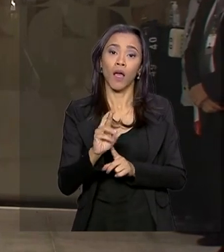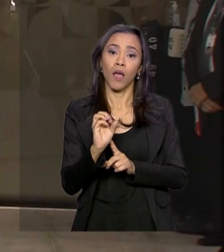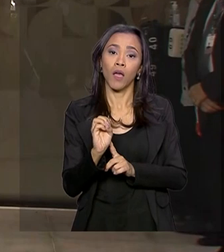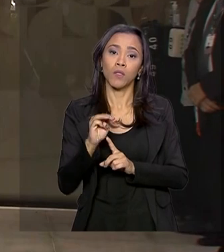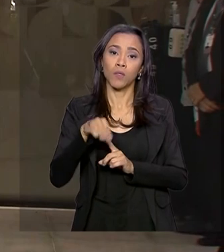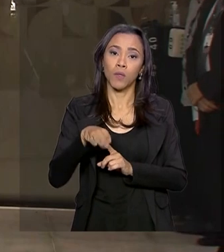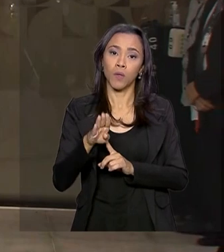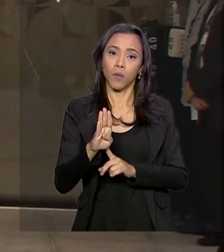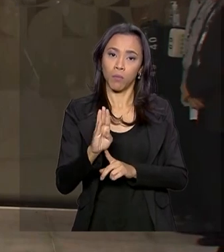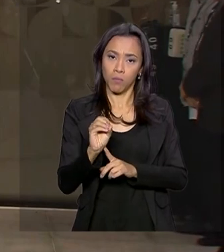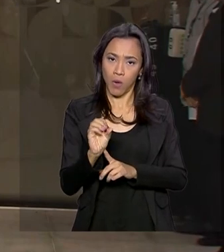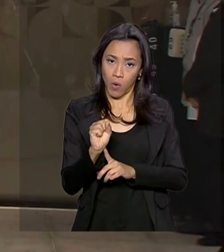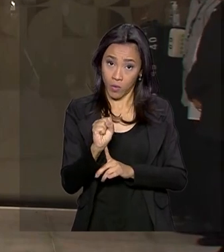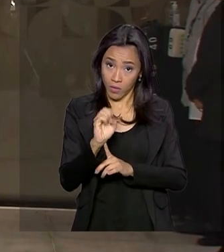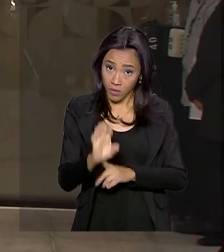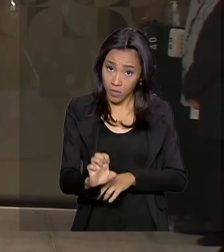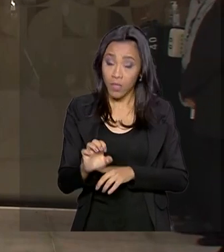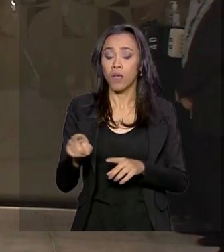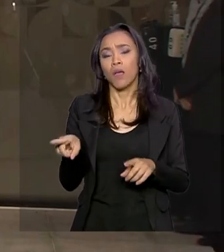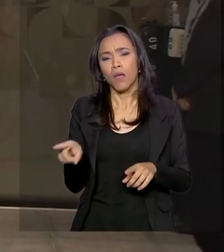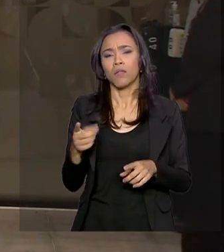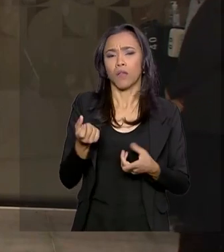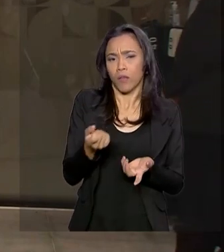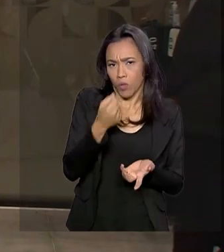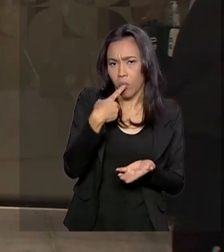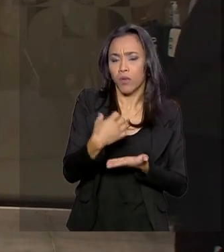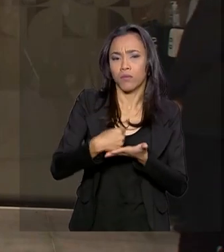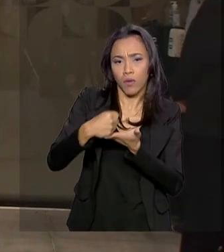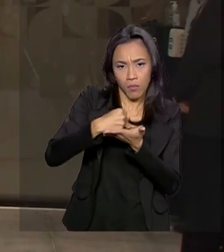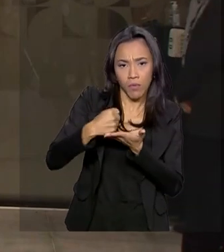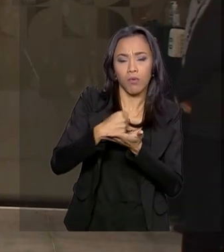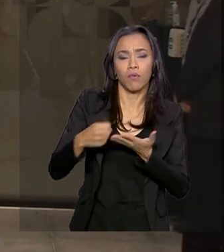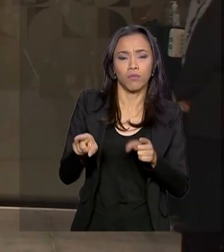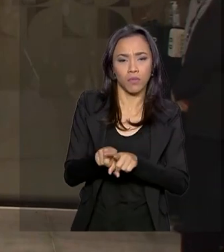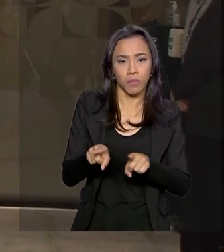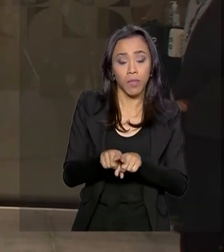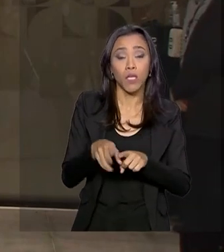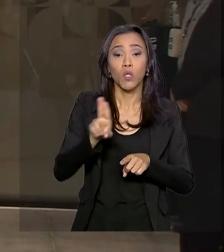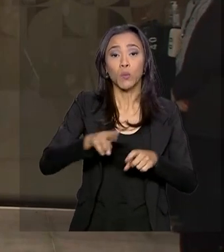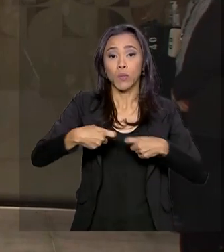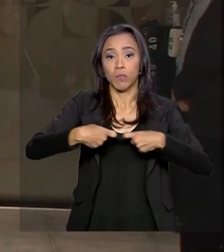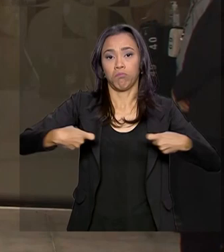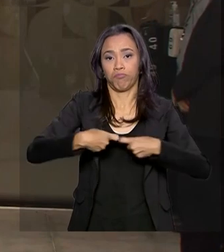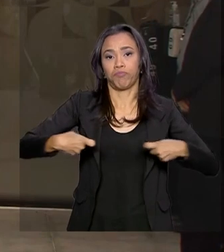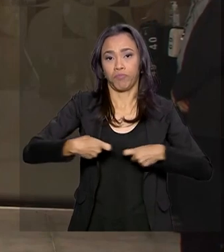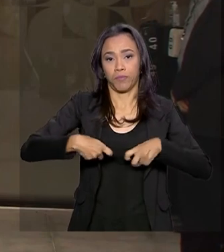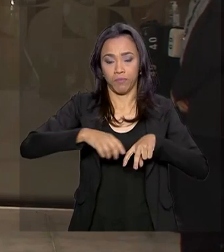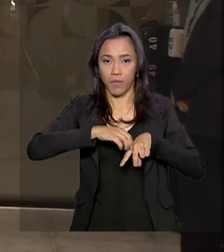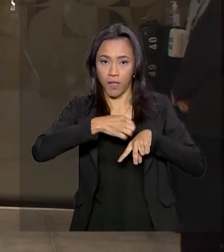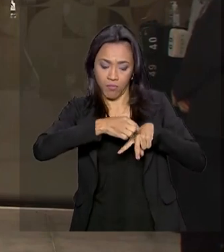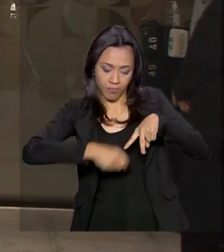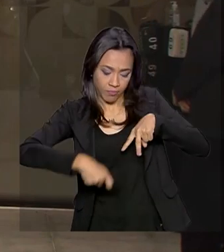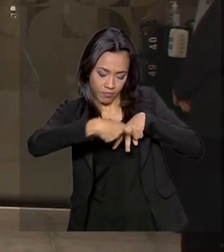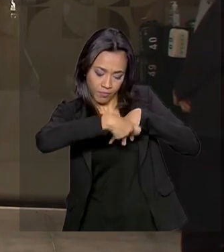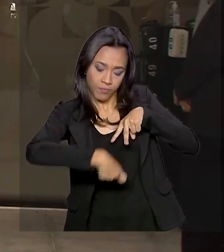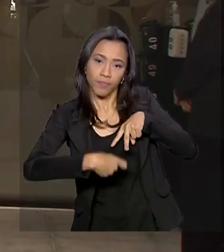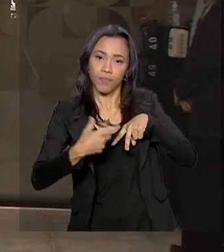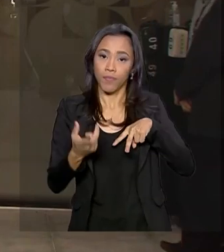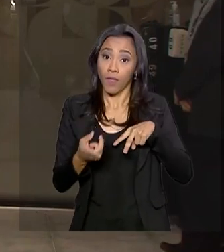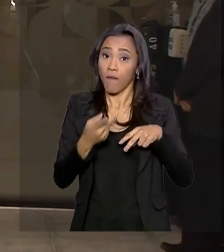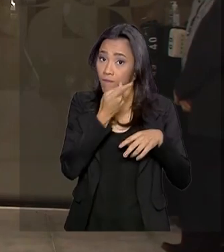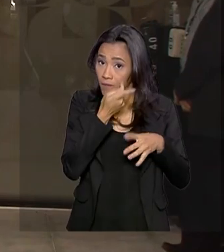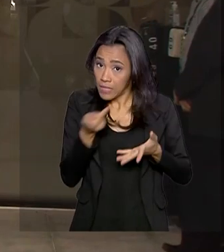seja, a introdução de medicamentos anticoagulantes e o uso de meias elásticas. As visitas continuam restritas.